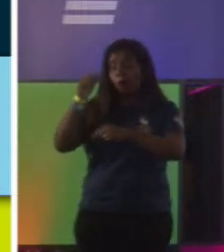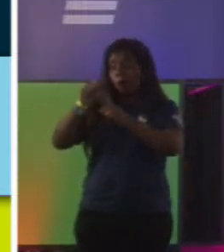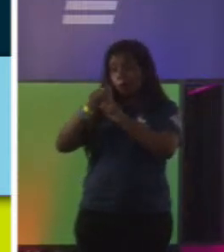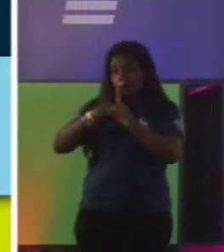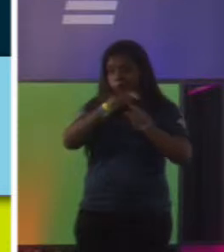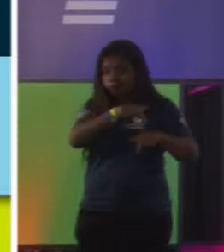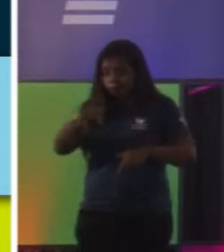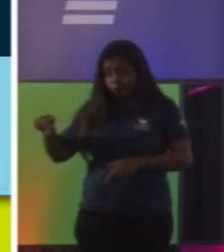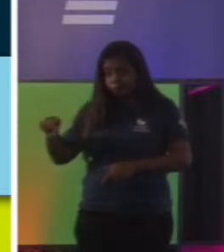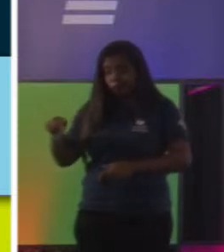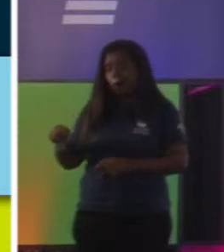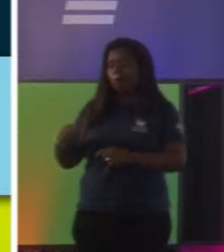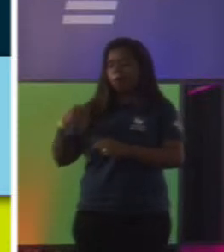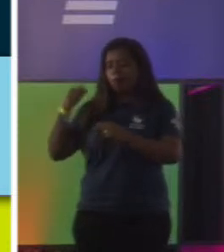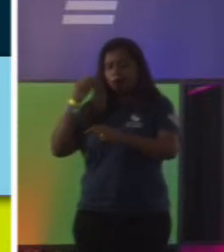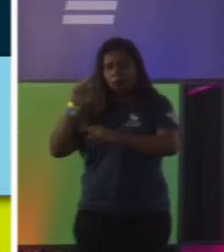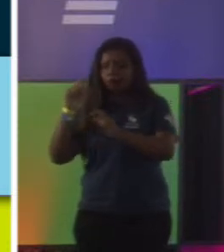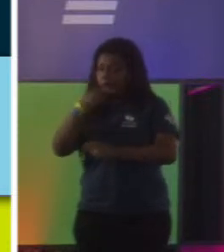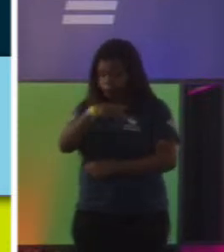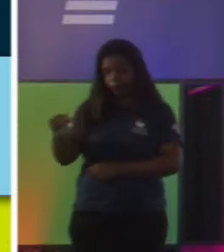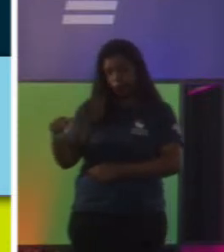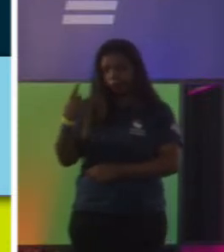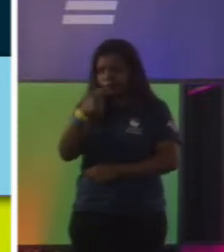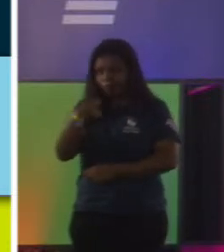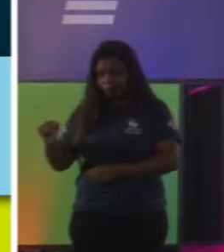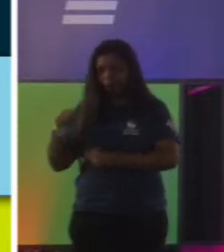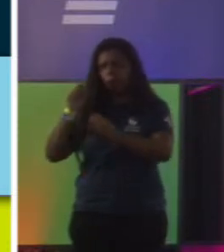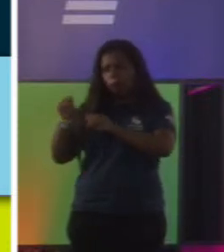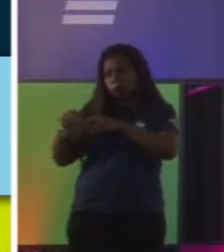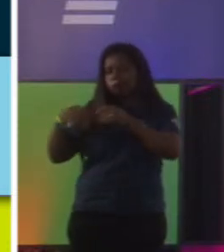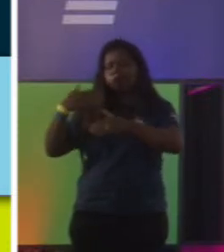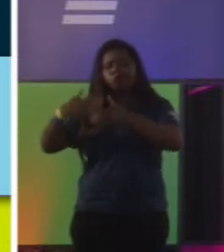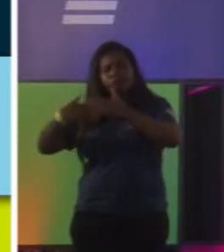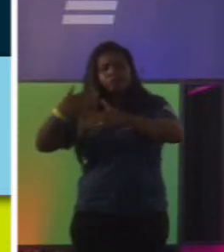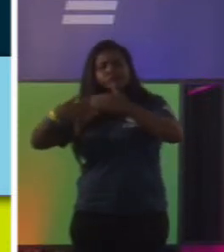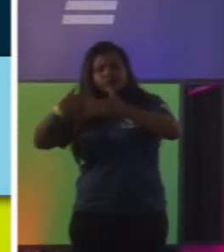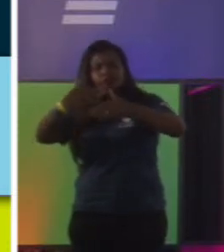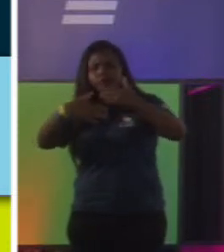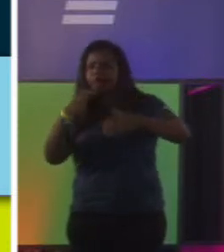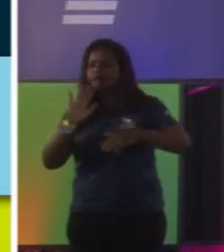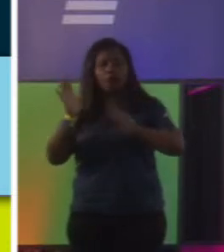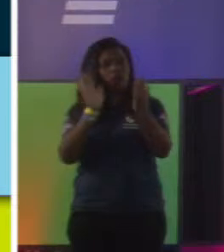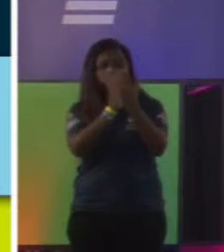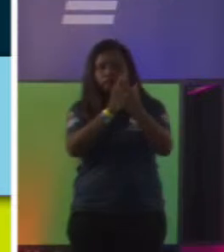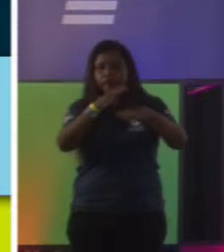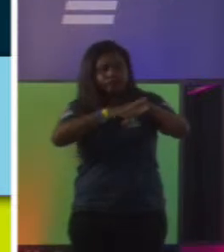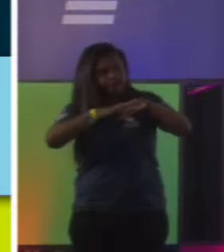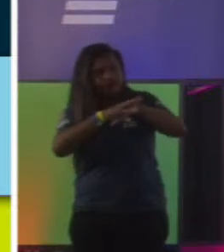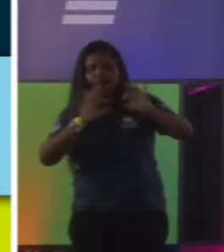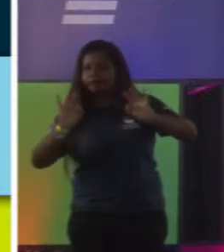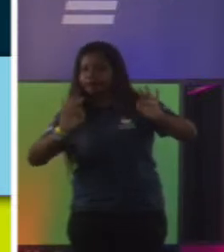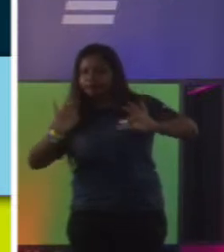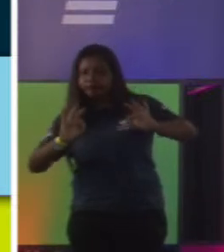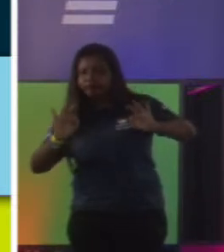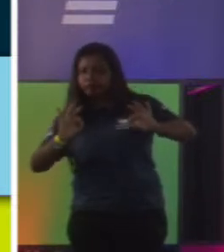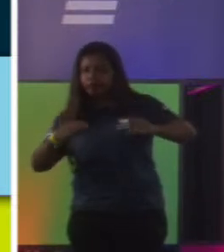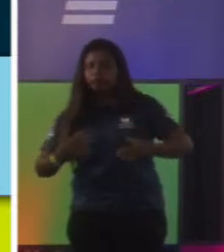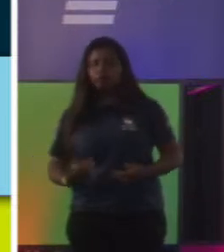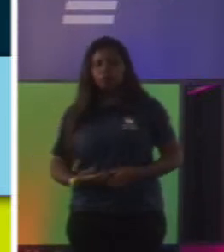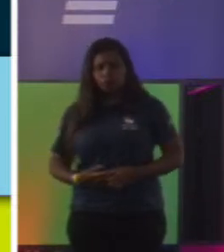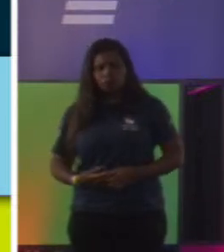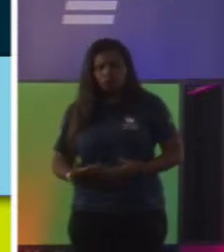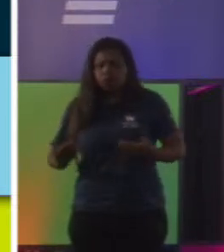eles ainda nadam. Segunda semana, galera fazendo a parada, eles ainda nadam. E aí, galera, vamos conversar agora? Agora vamos.